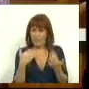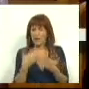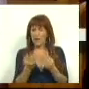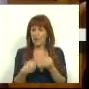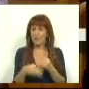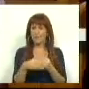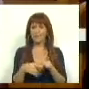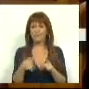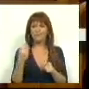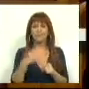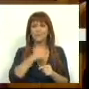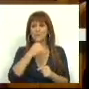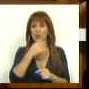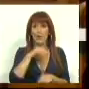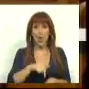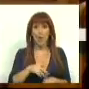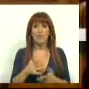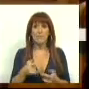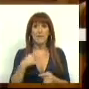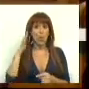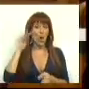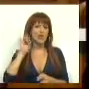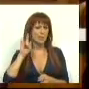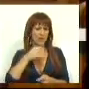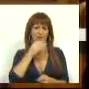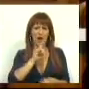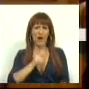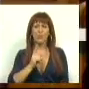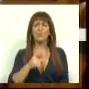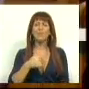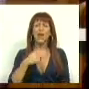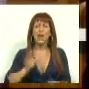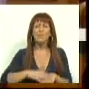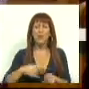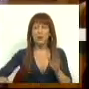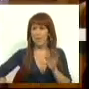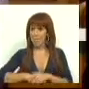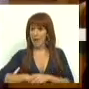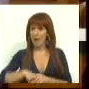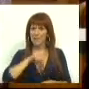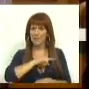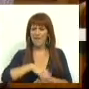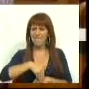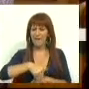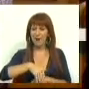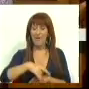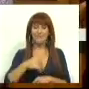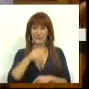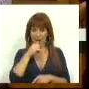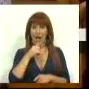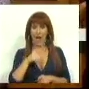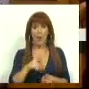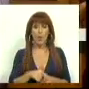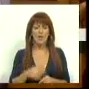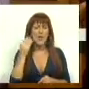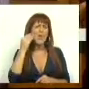complementar, da qual ainda não falei hoje, mas que julgue importa referir, é que faça esta ameaça de privatização da água